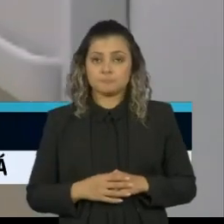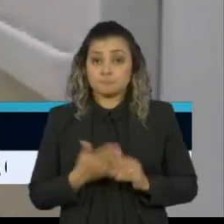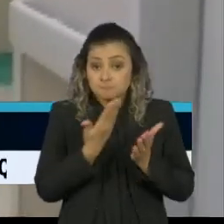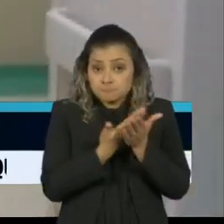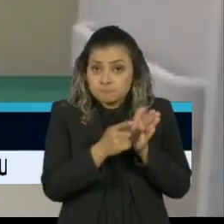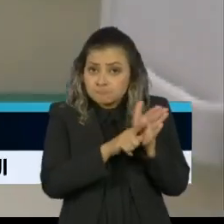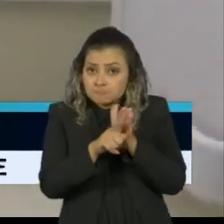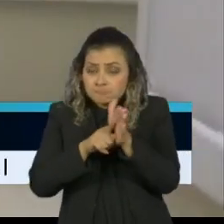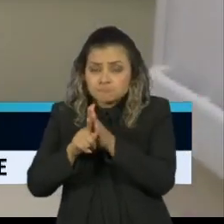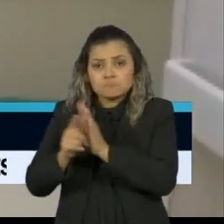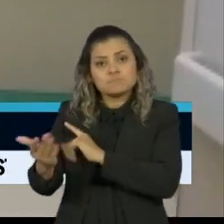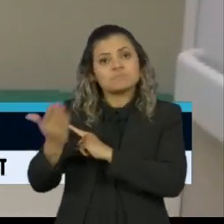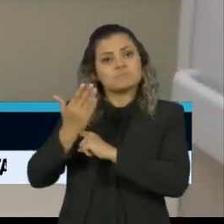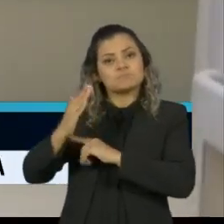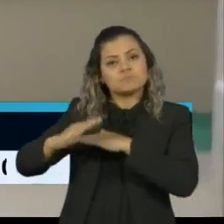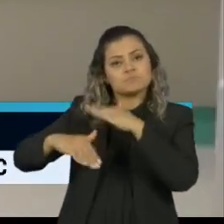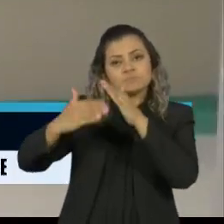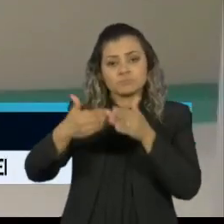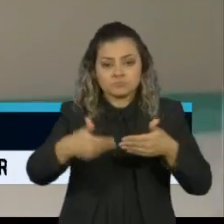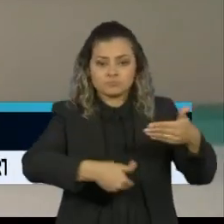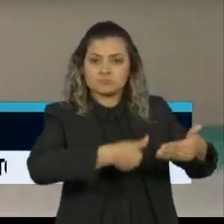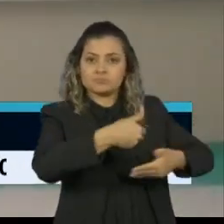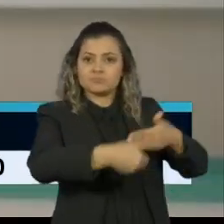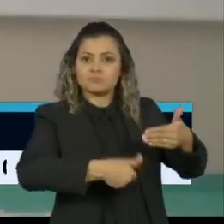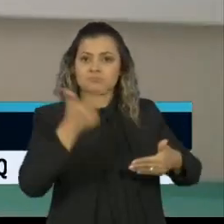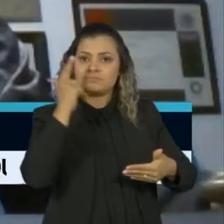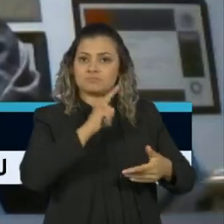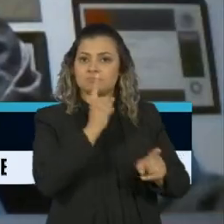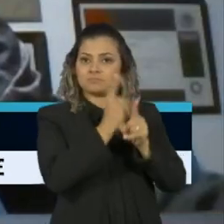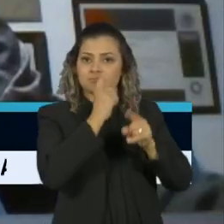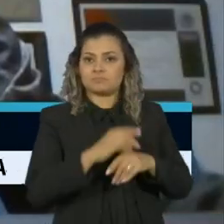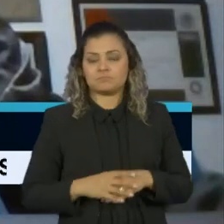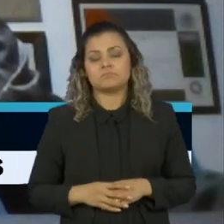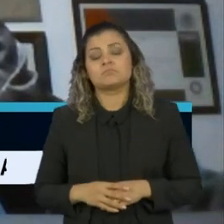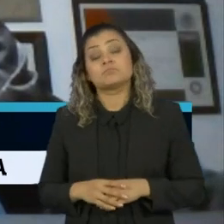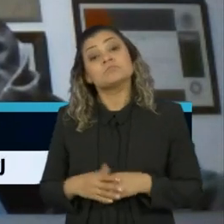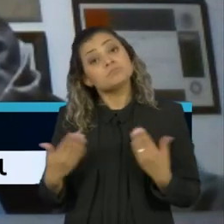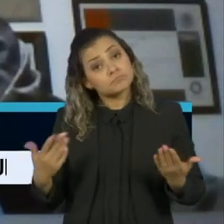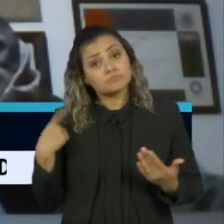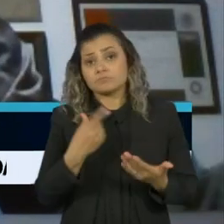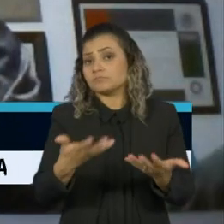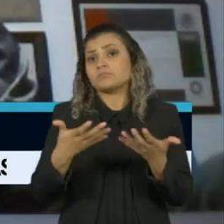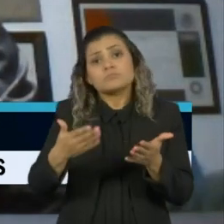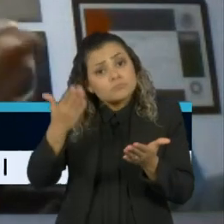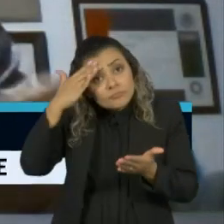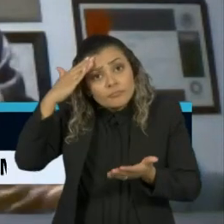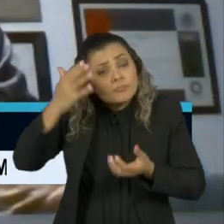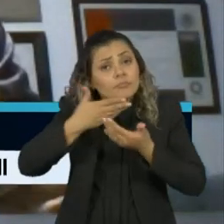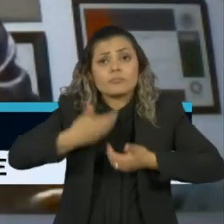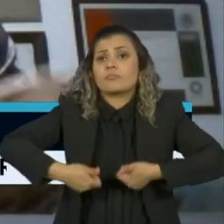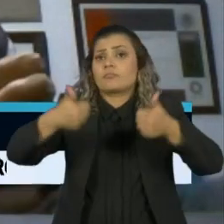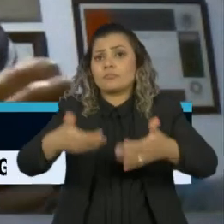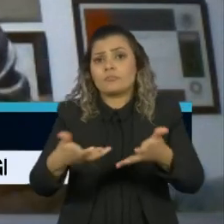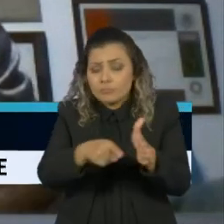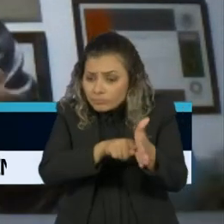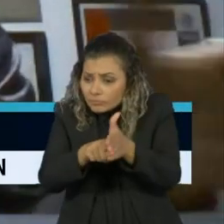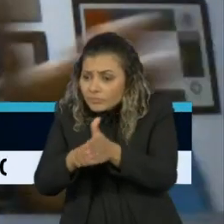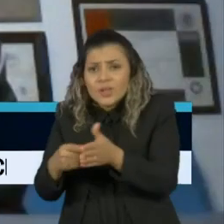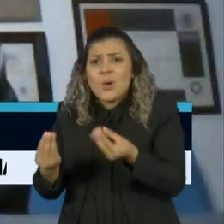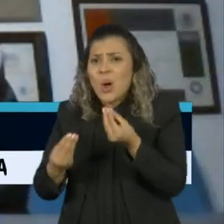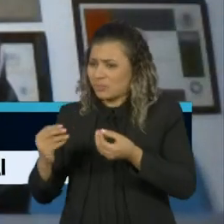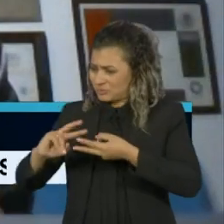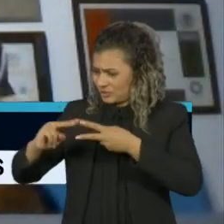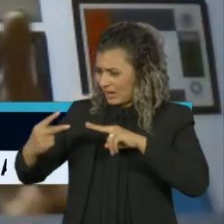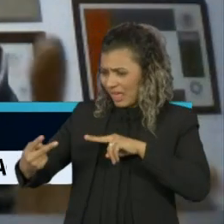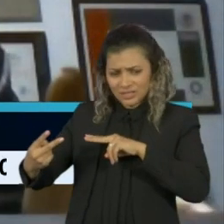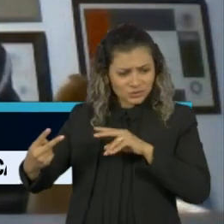pode ajudar no desenvolvimento de tratamentos para a doença. A gente quer entender melhor como é que o gene age para